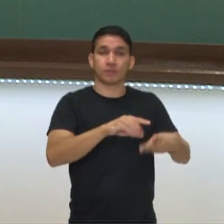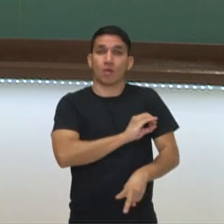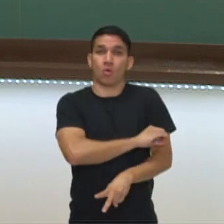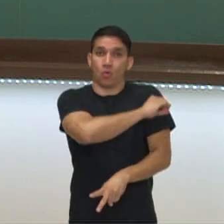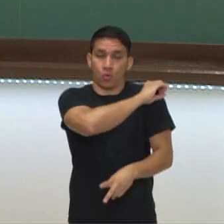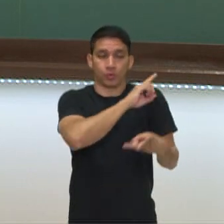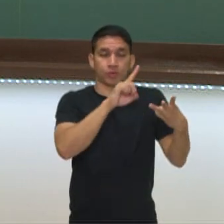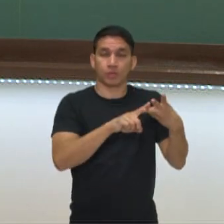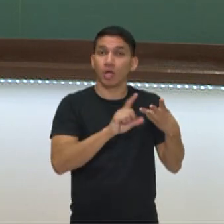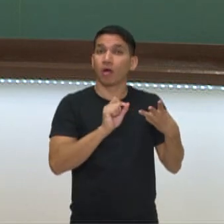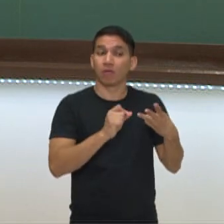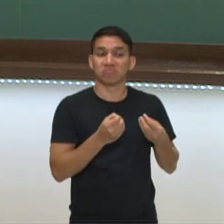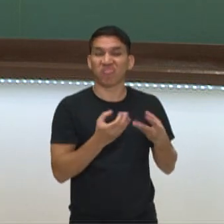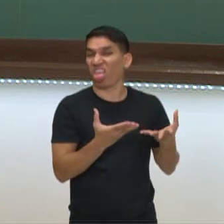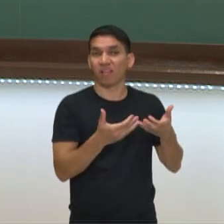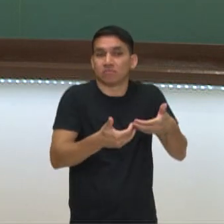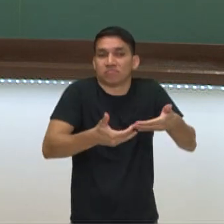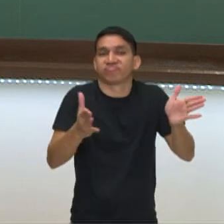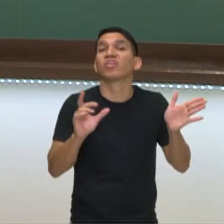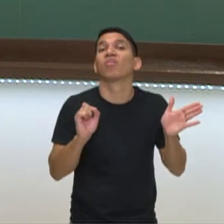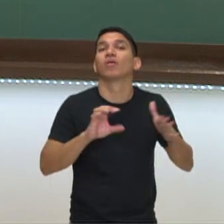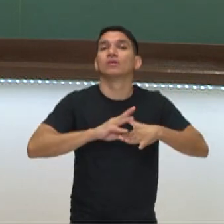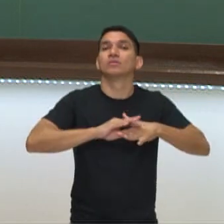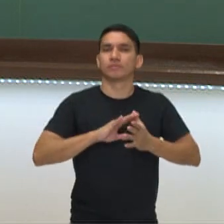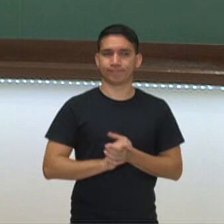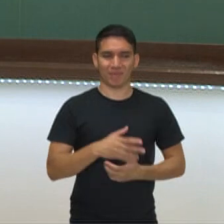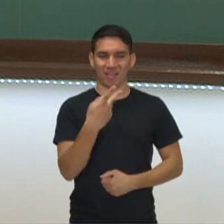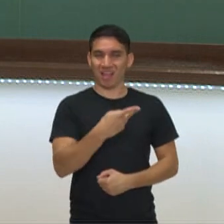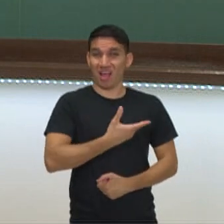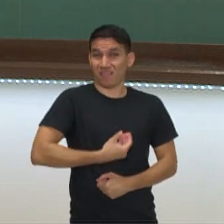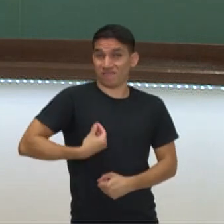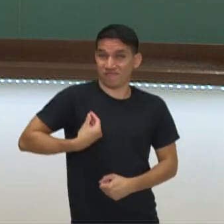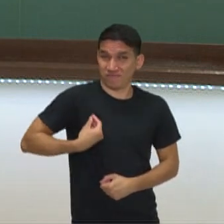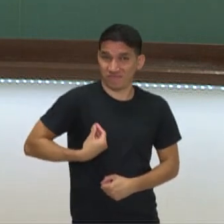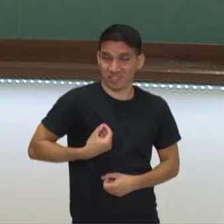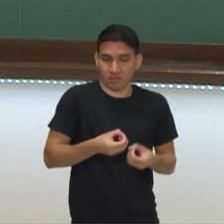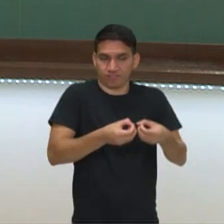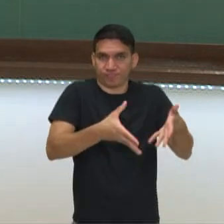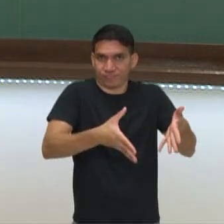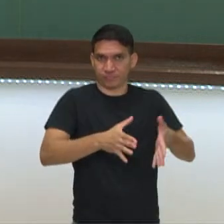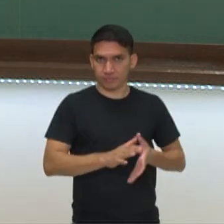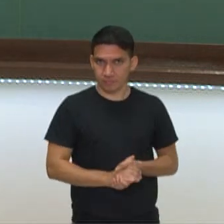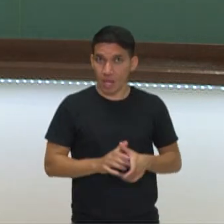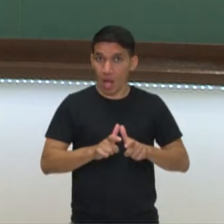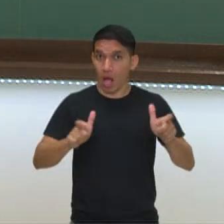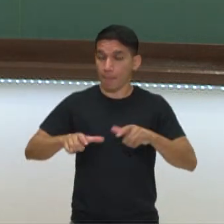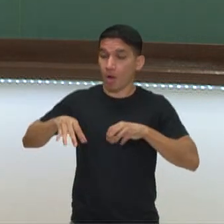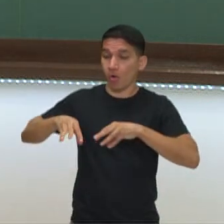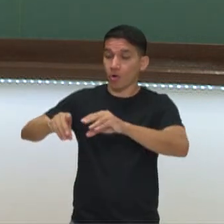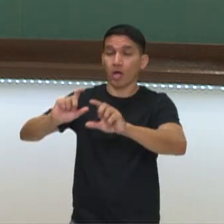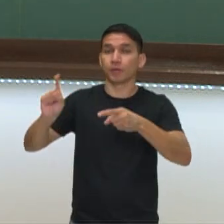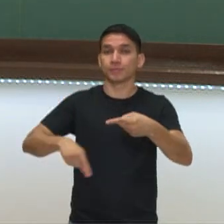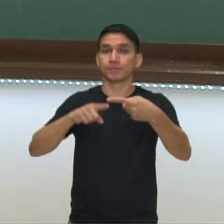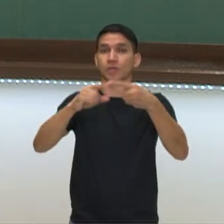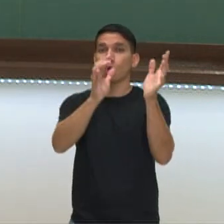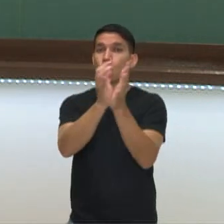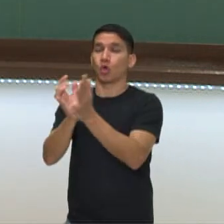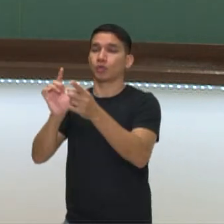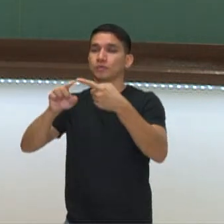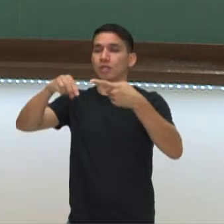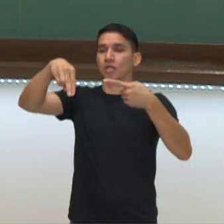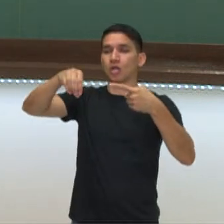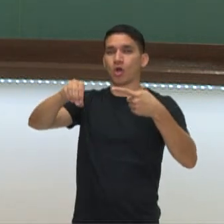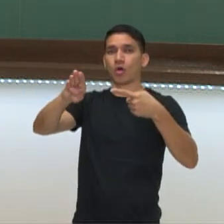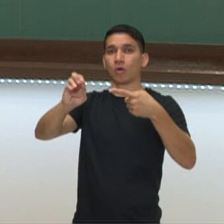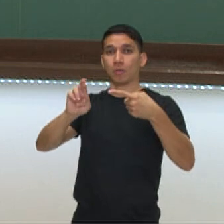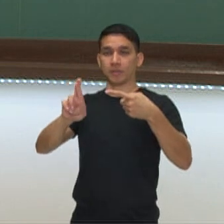a doenças. Uma vida, então, miserável dessa população. A maioria das terras pertencia à nobreza,